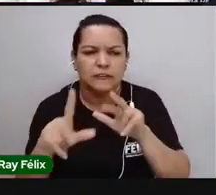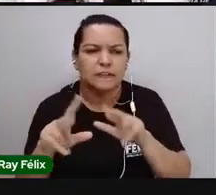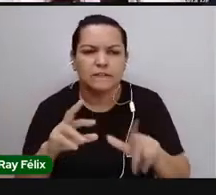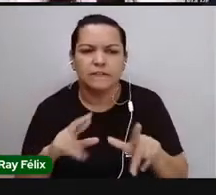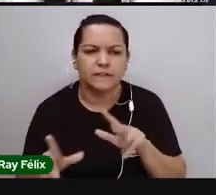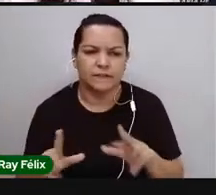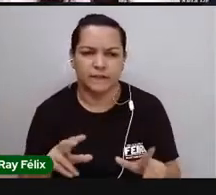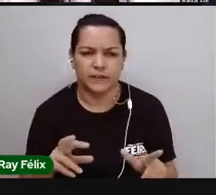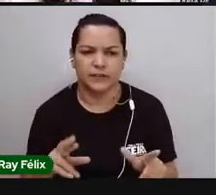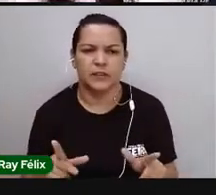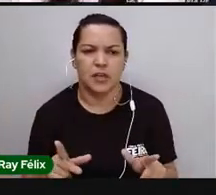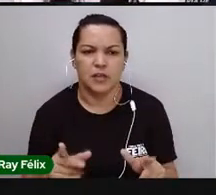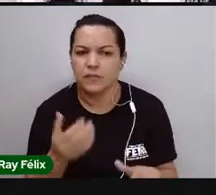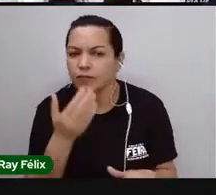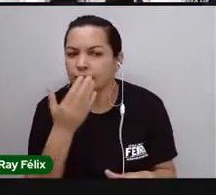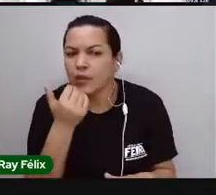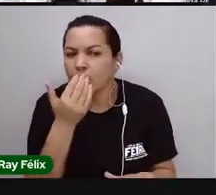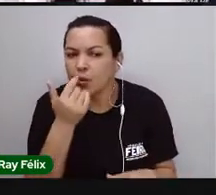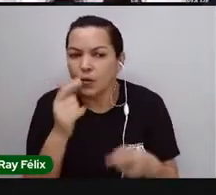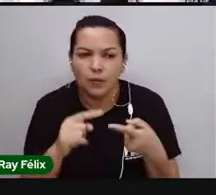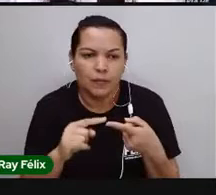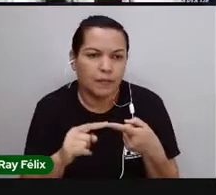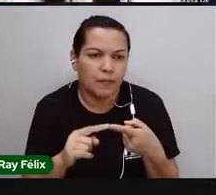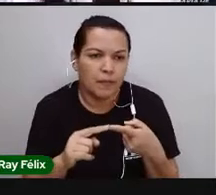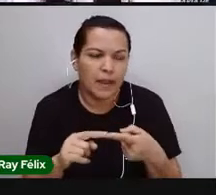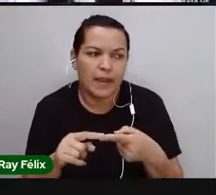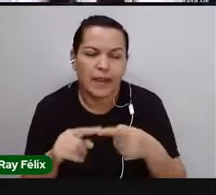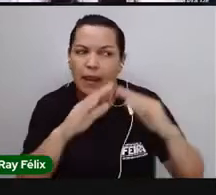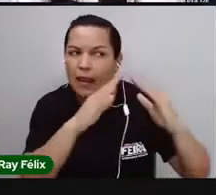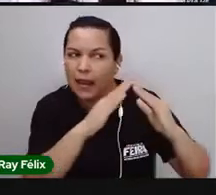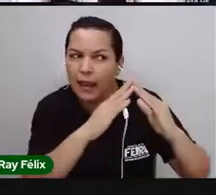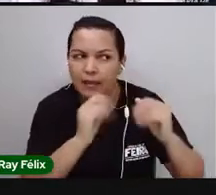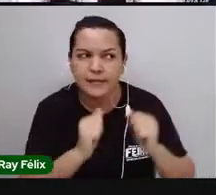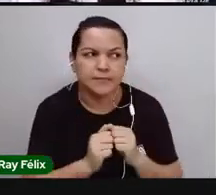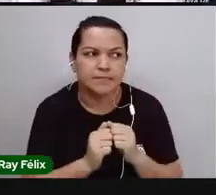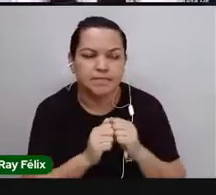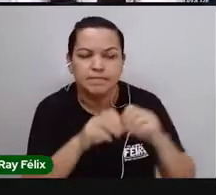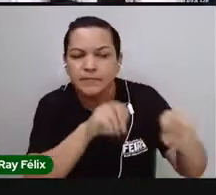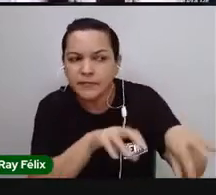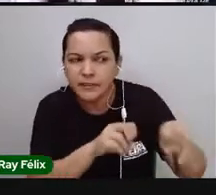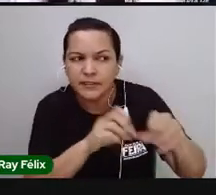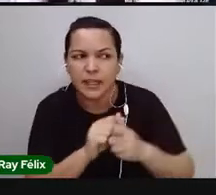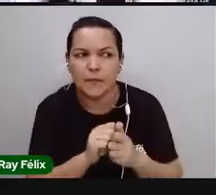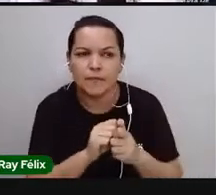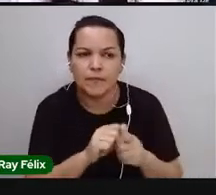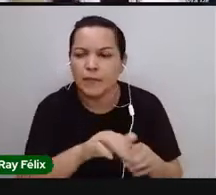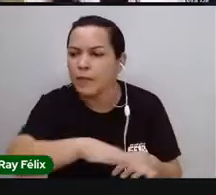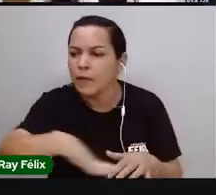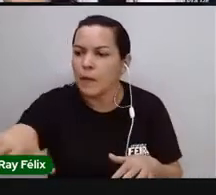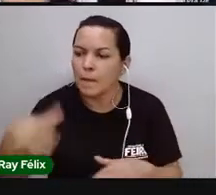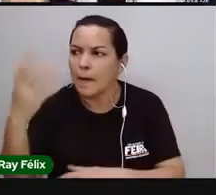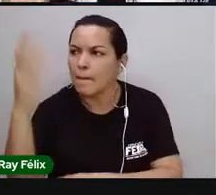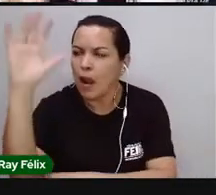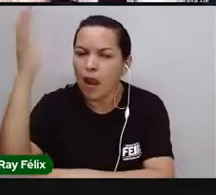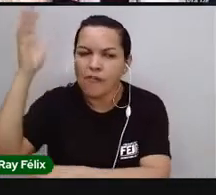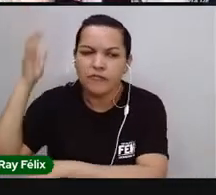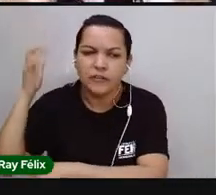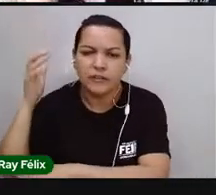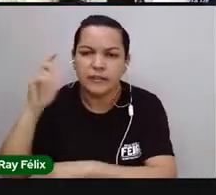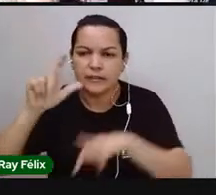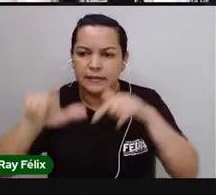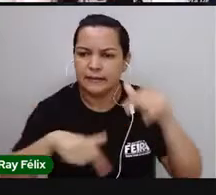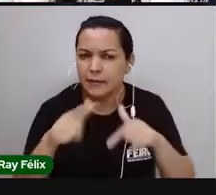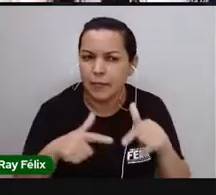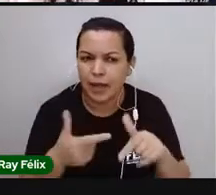vão desde a alimentação, a habitação, educação, o meio ambiente, o trabalho, a nossa renda,